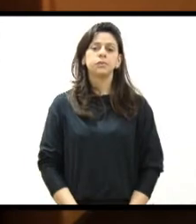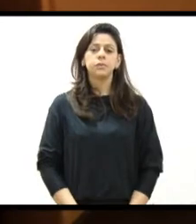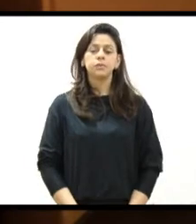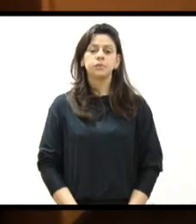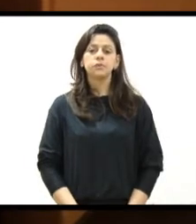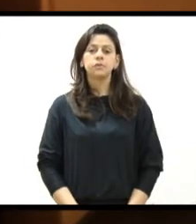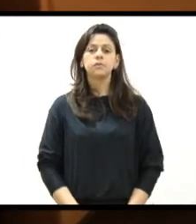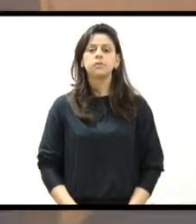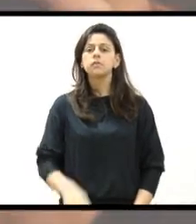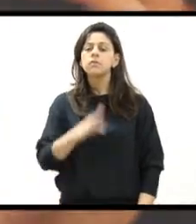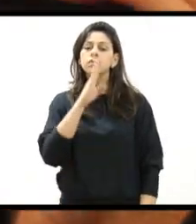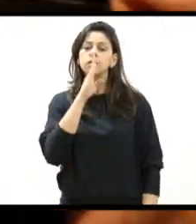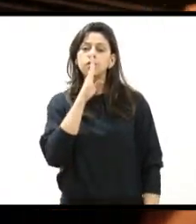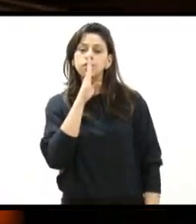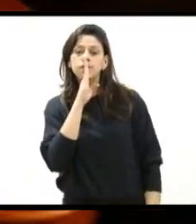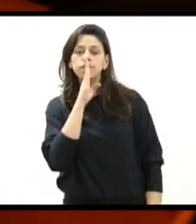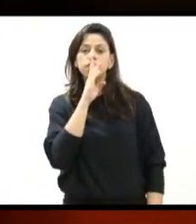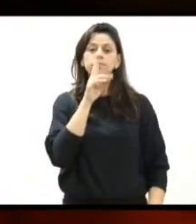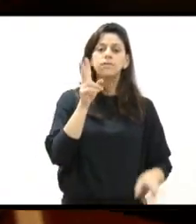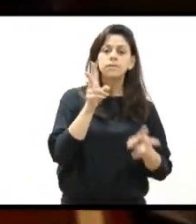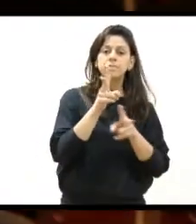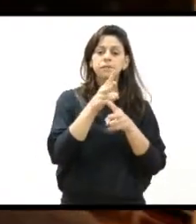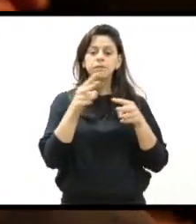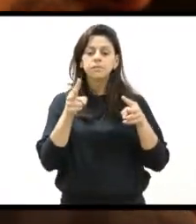O silêncio no tempo.